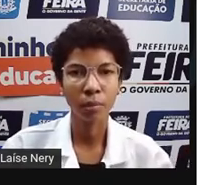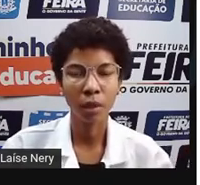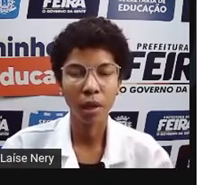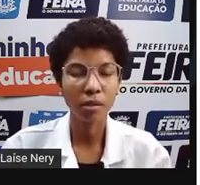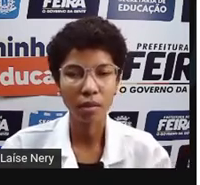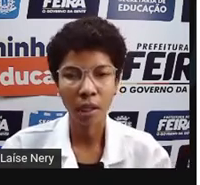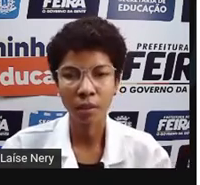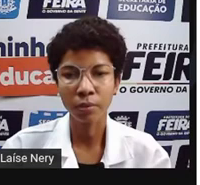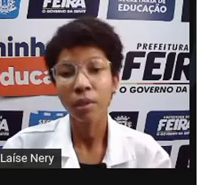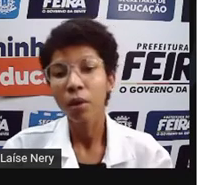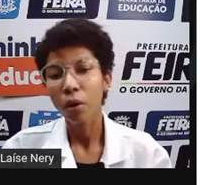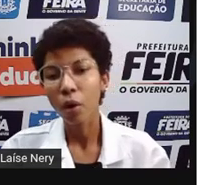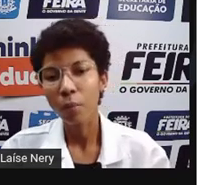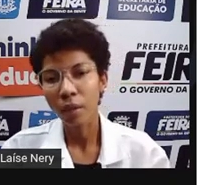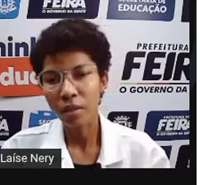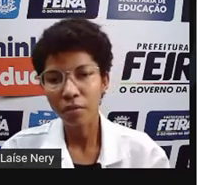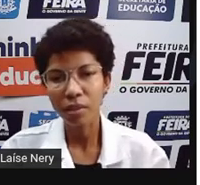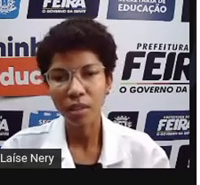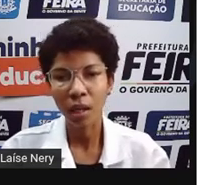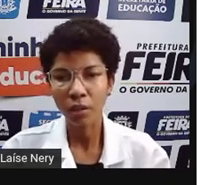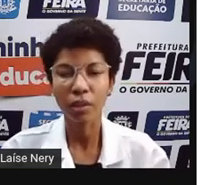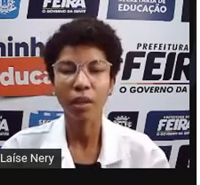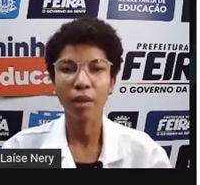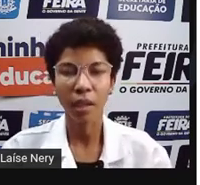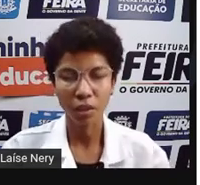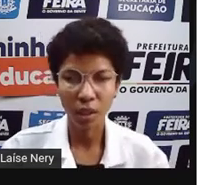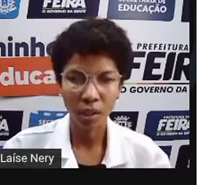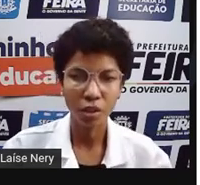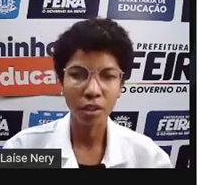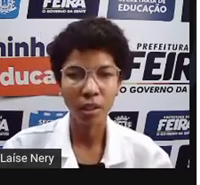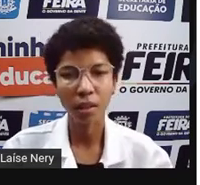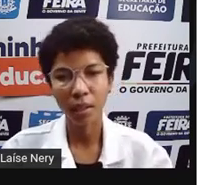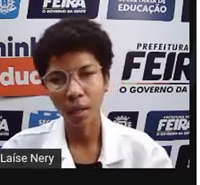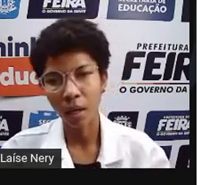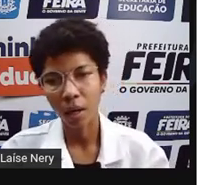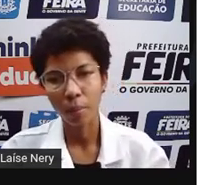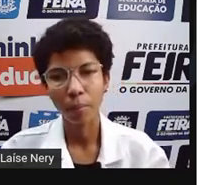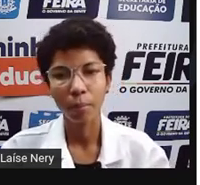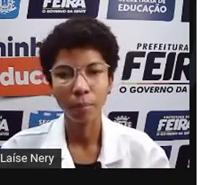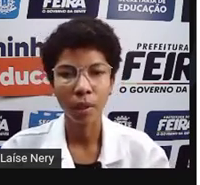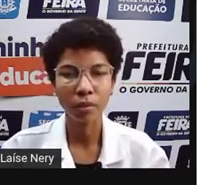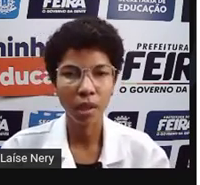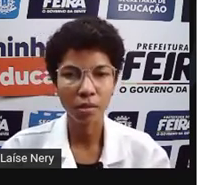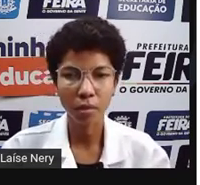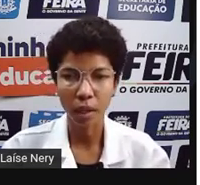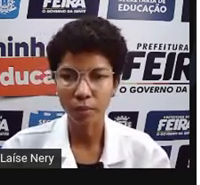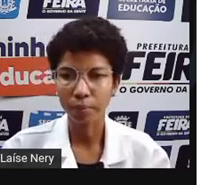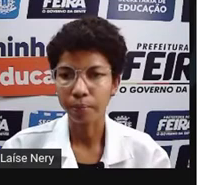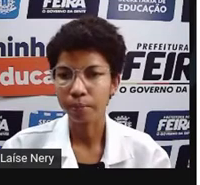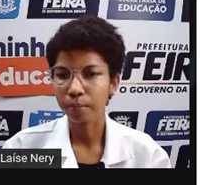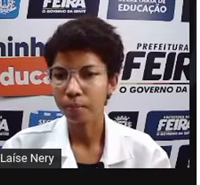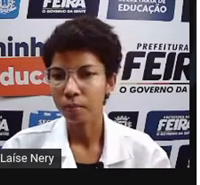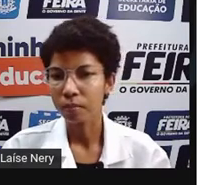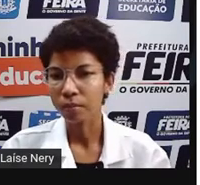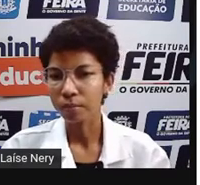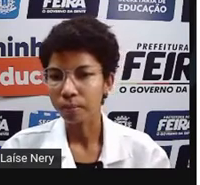resultado ou menos eficiente, que ele vai gastar energia e entregar menos resultado.